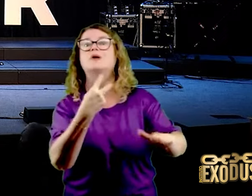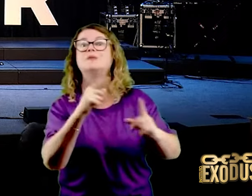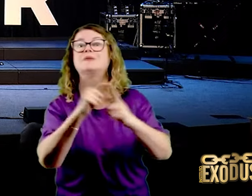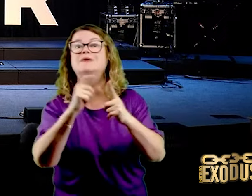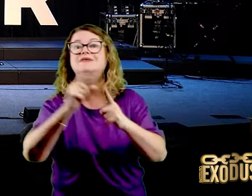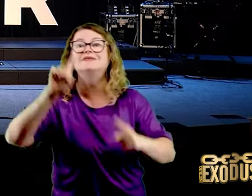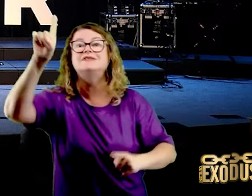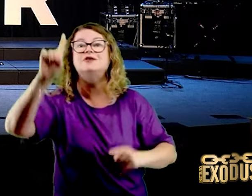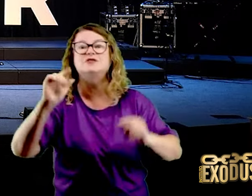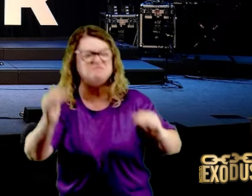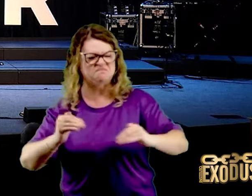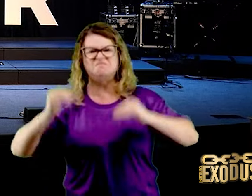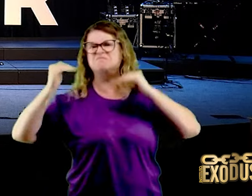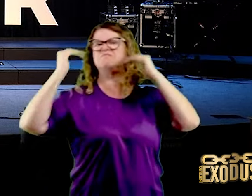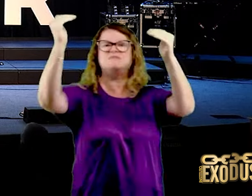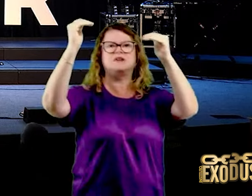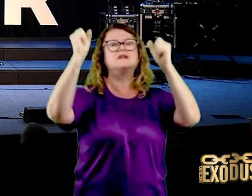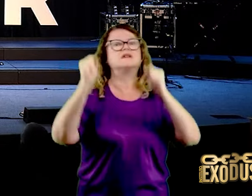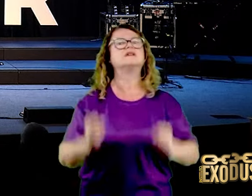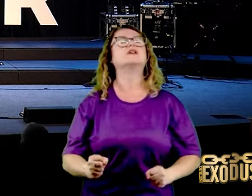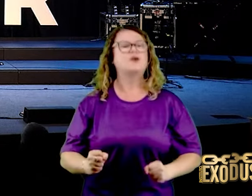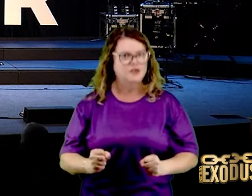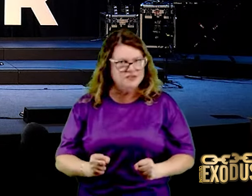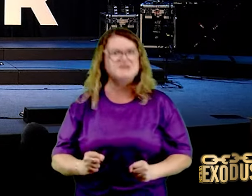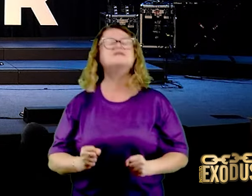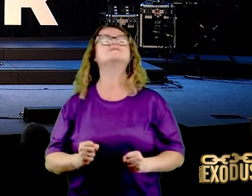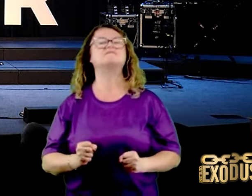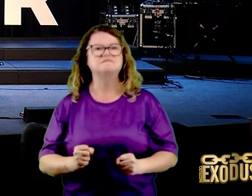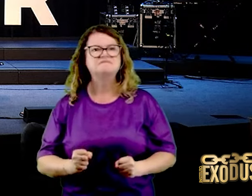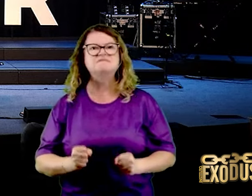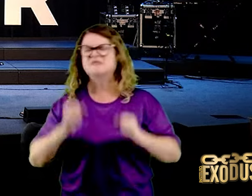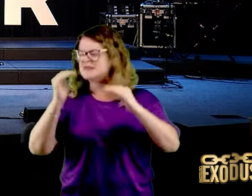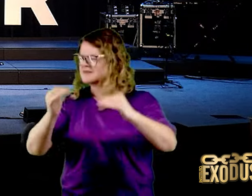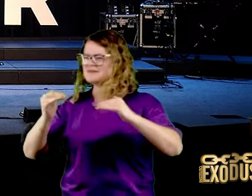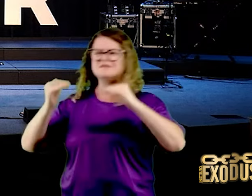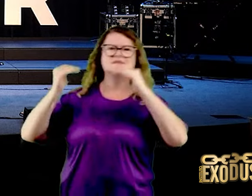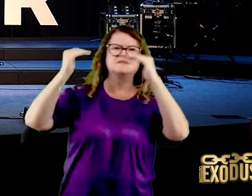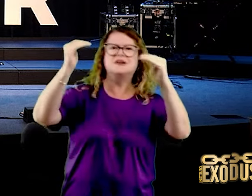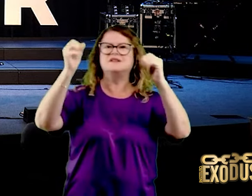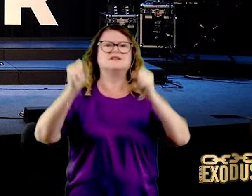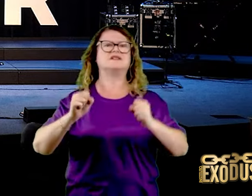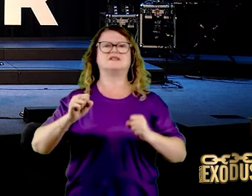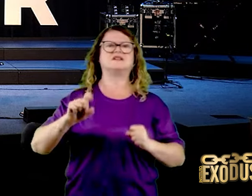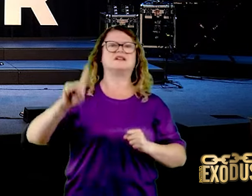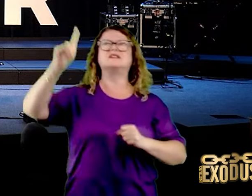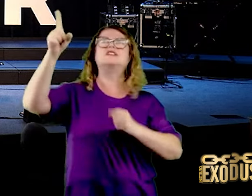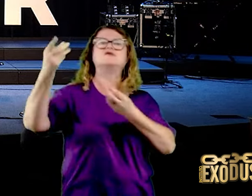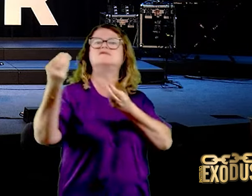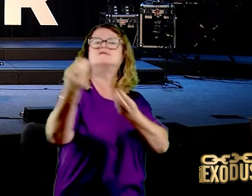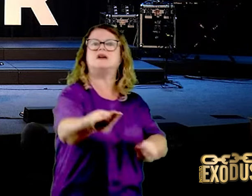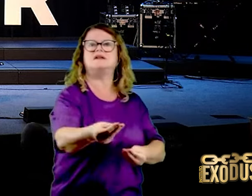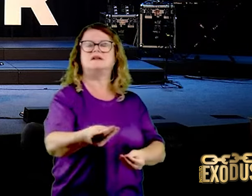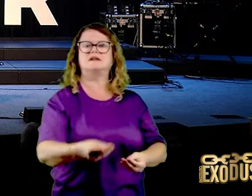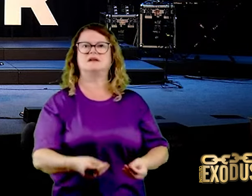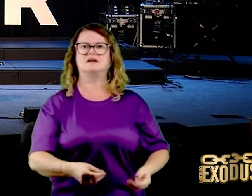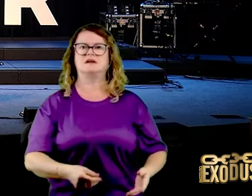mais poderosa das munições que Deus pode te dar. Diga, é uma espada.